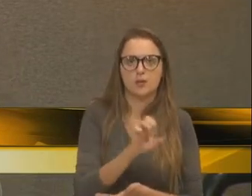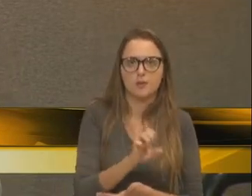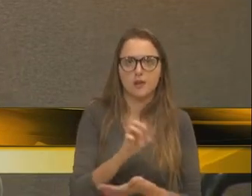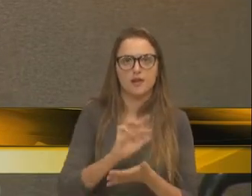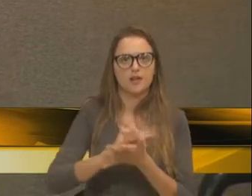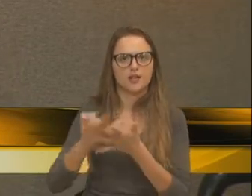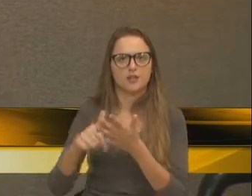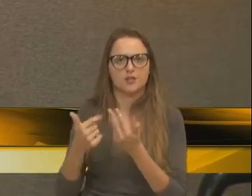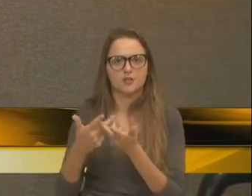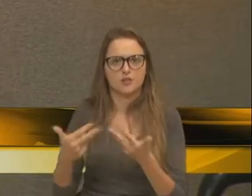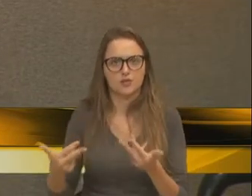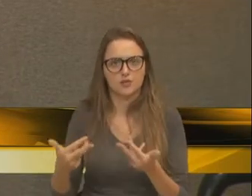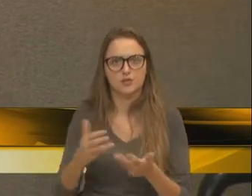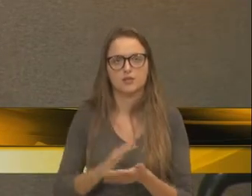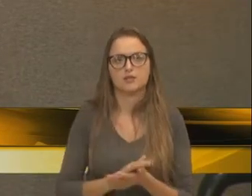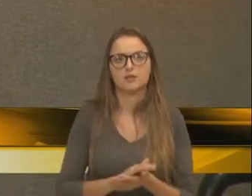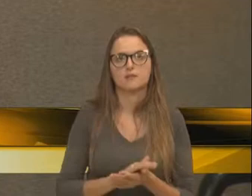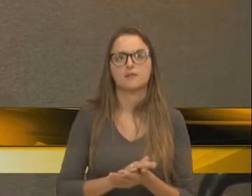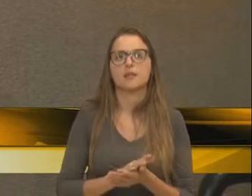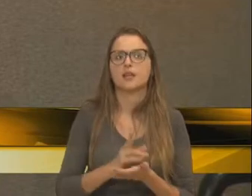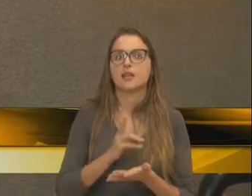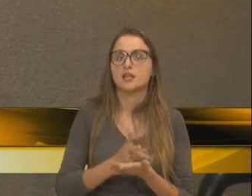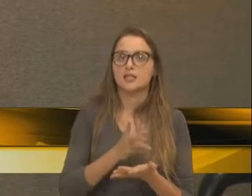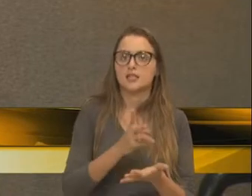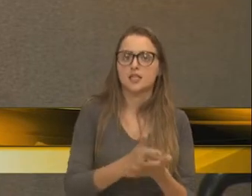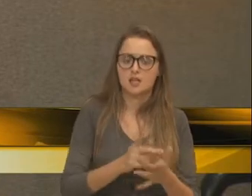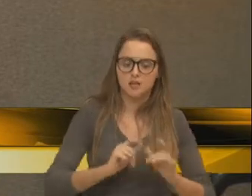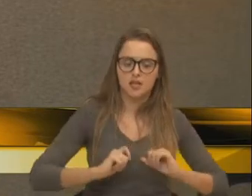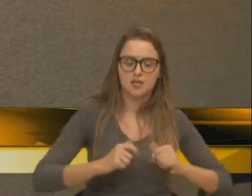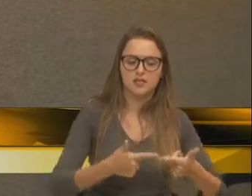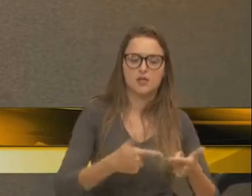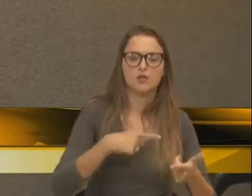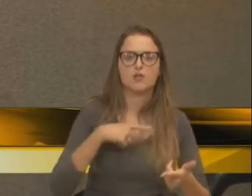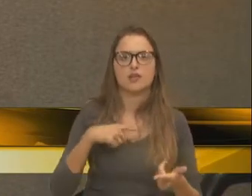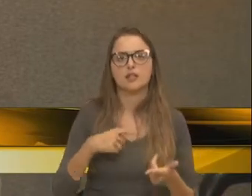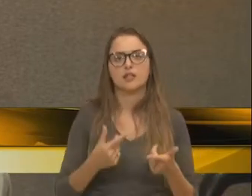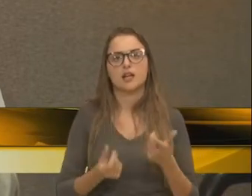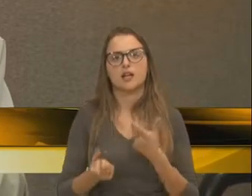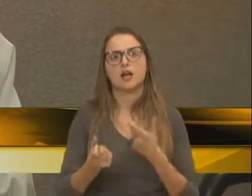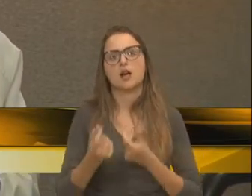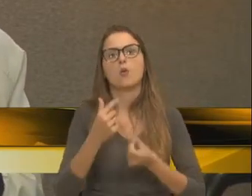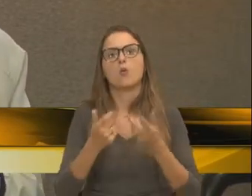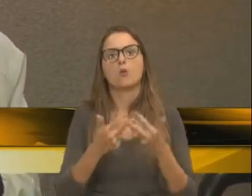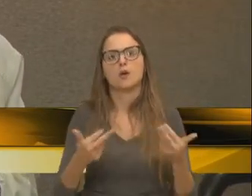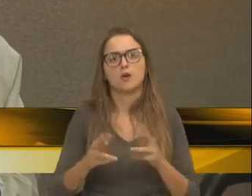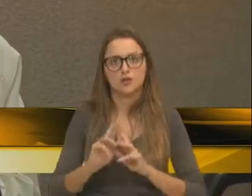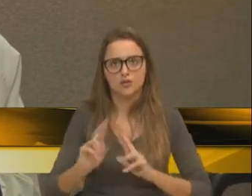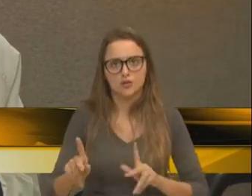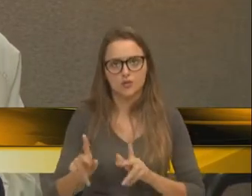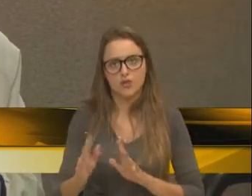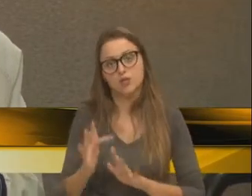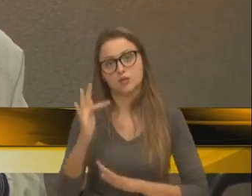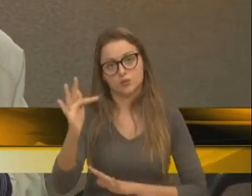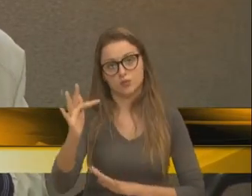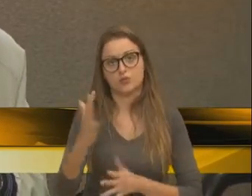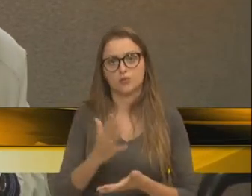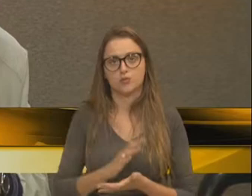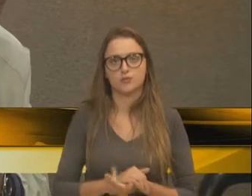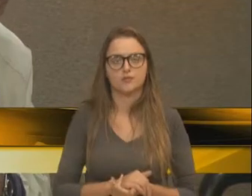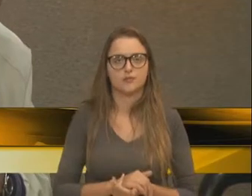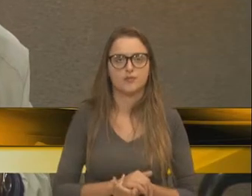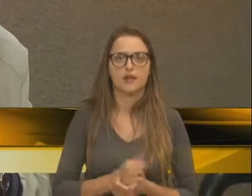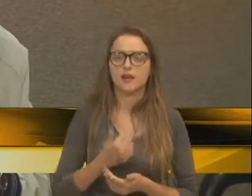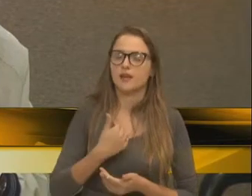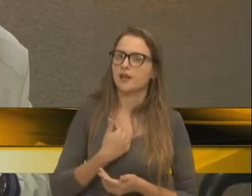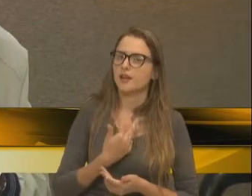Quer dizer, a cada ação de hoje nós teremos uma reação amanhã. Isso é sagrado. E eu